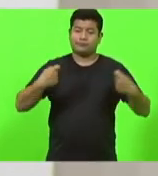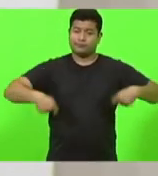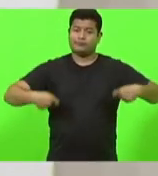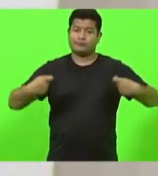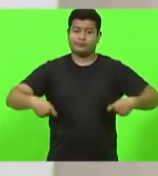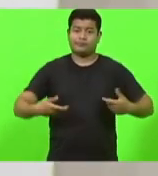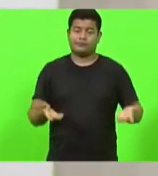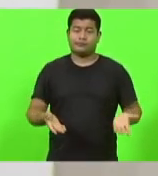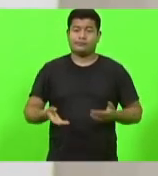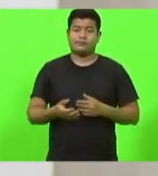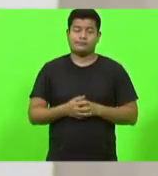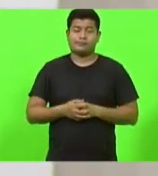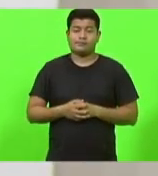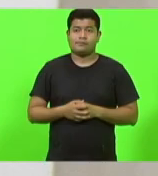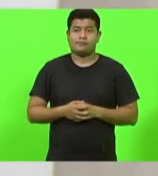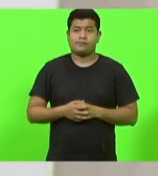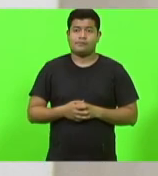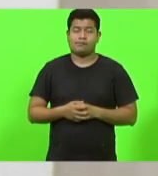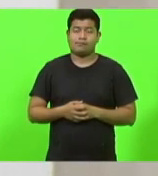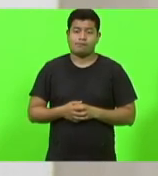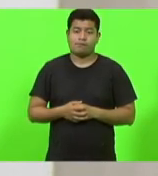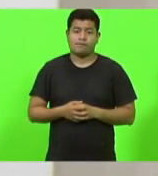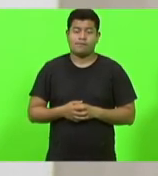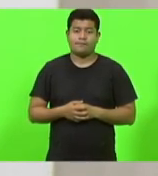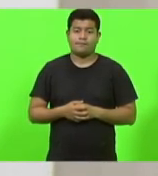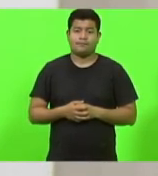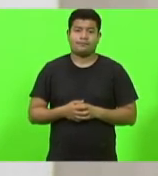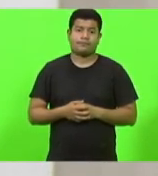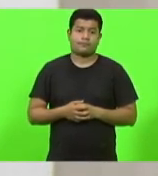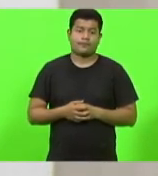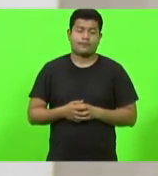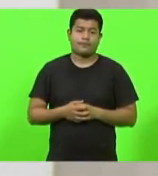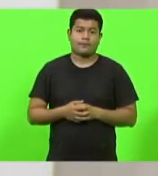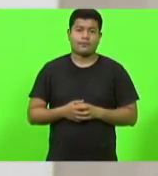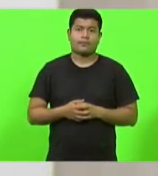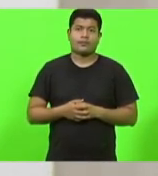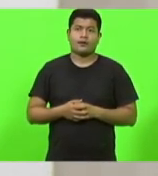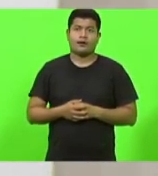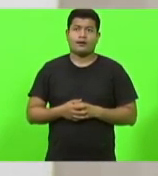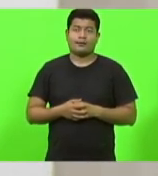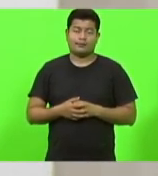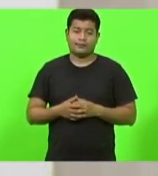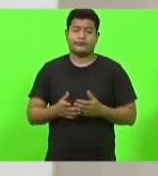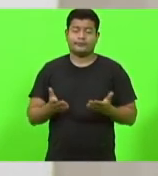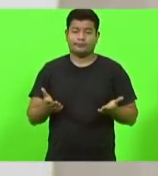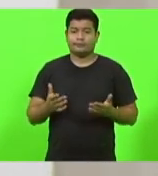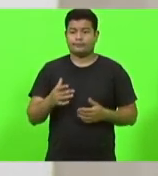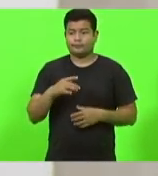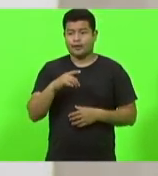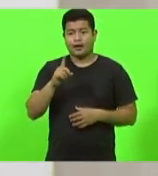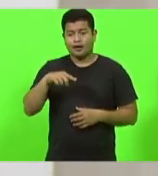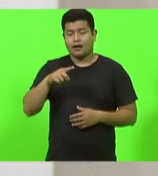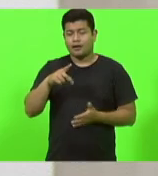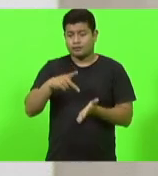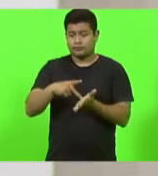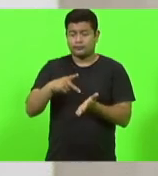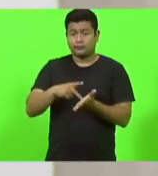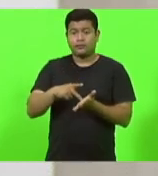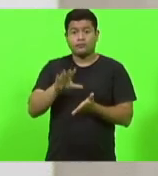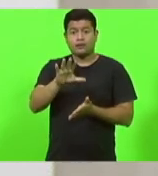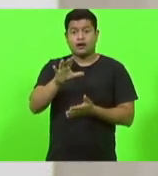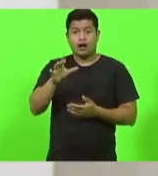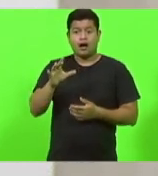Portanto, é uma realidade que ela não fica só na agricultura por